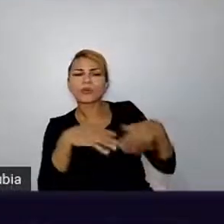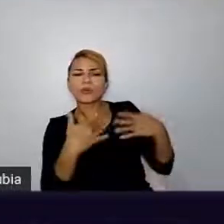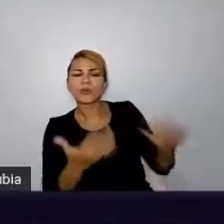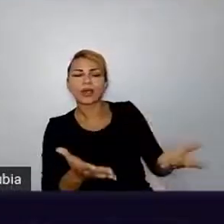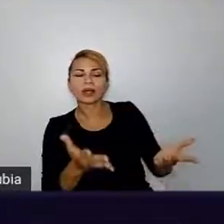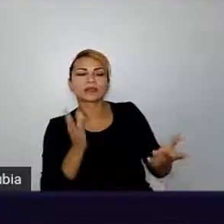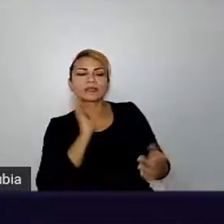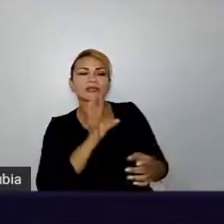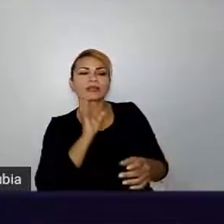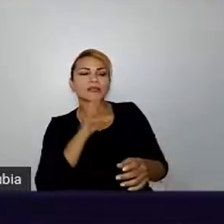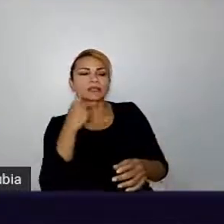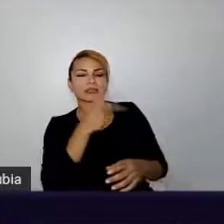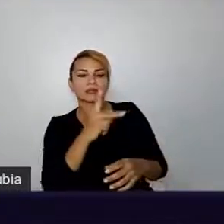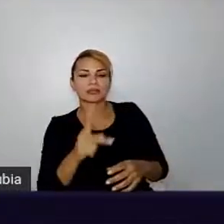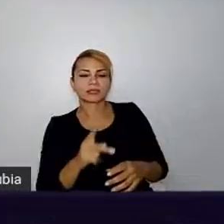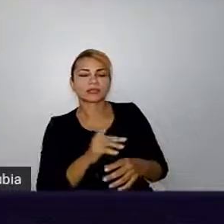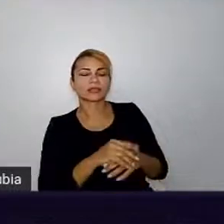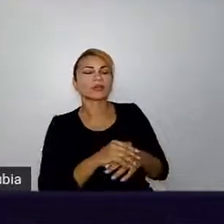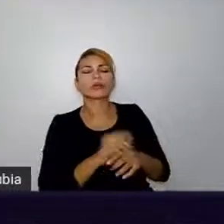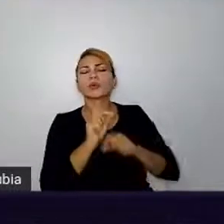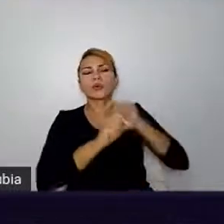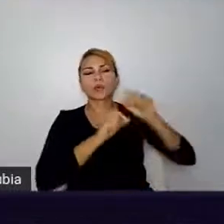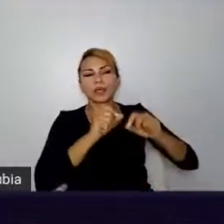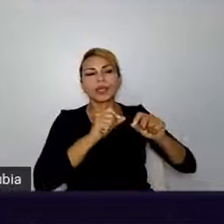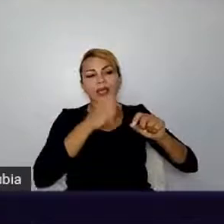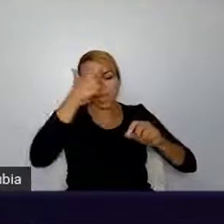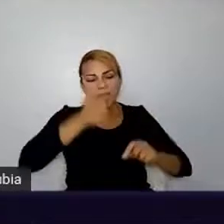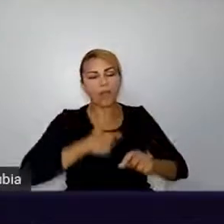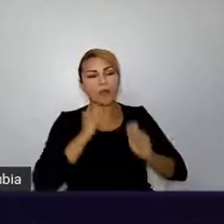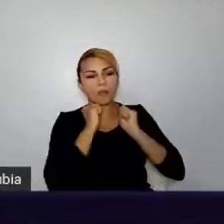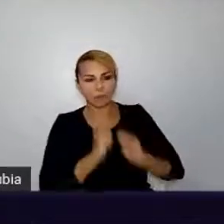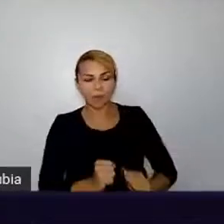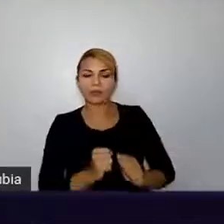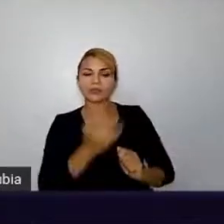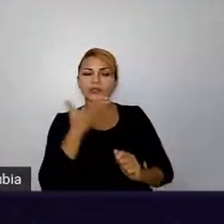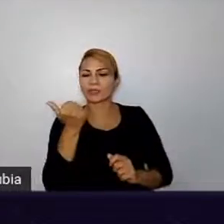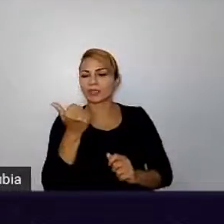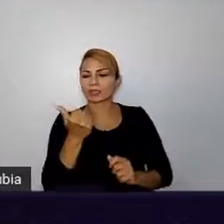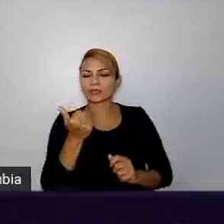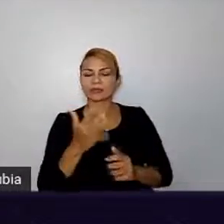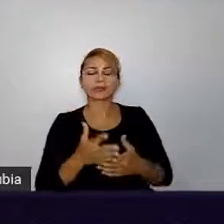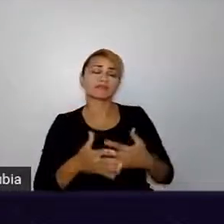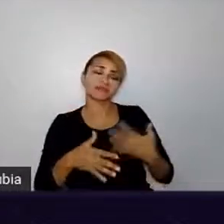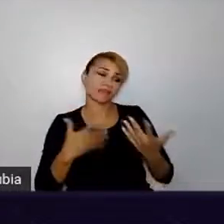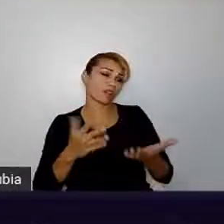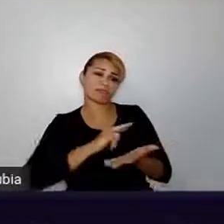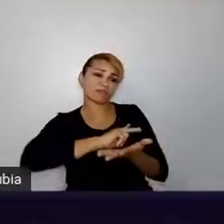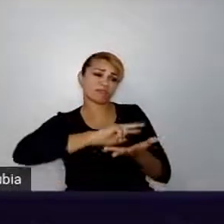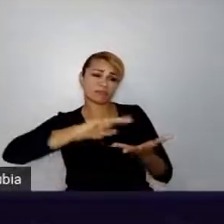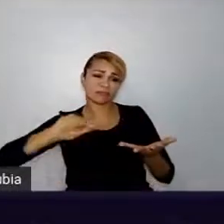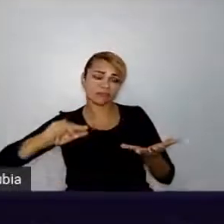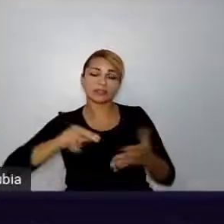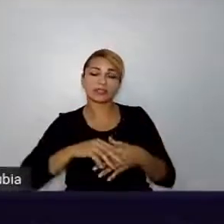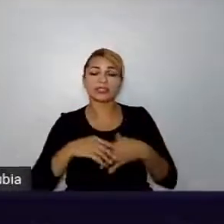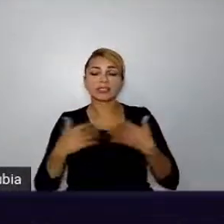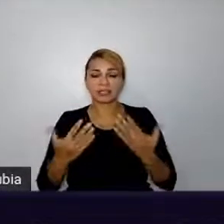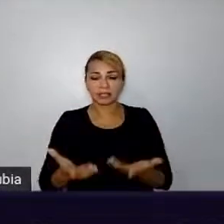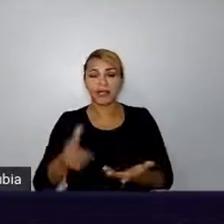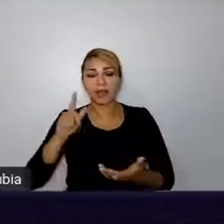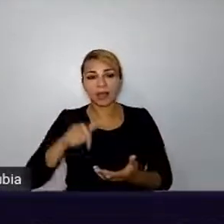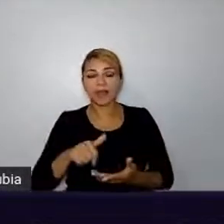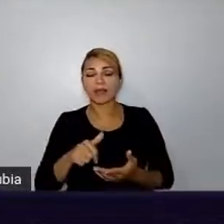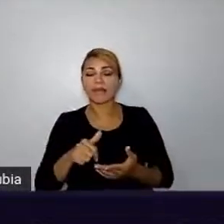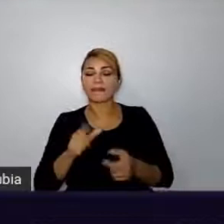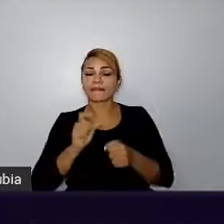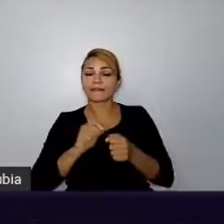sprint? O você acha que eu poderia melhorar? Sei lá, coisas assim. E aí, eu acho que isso faz com que